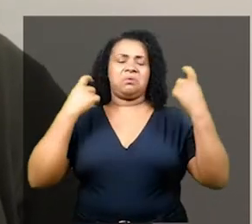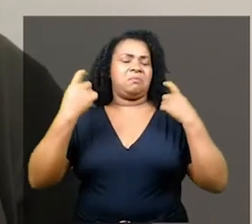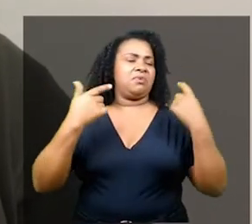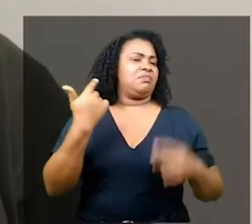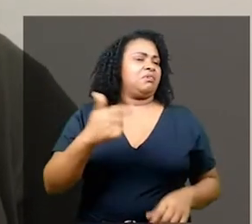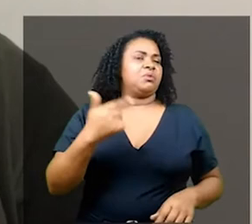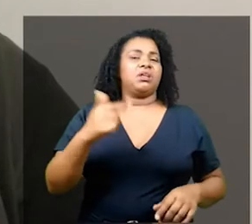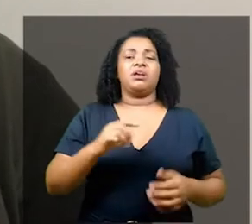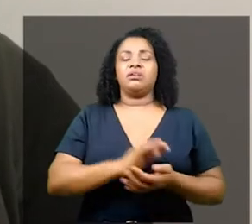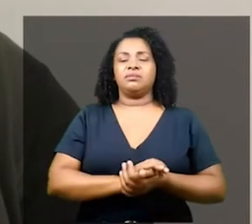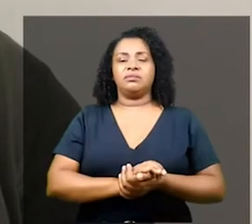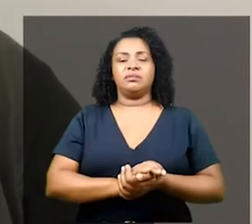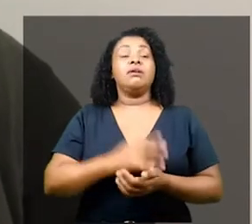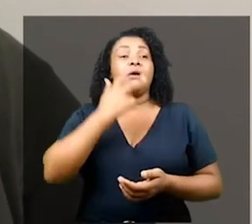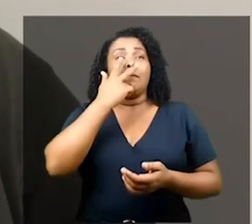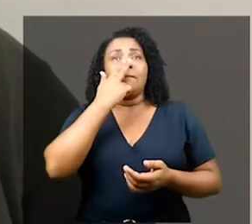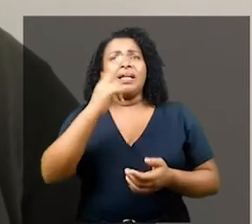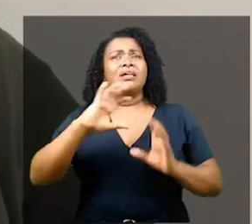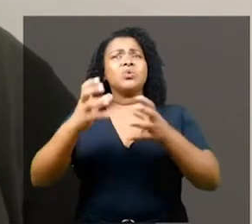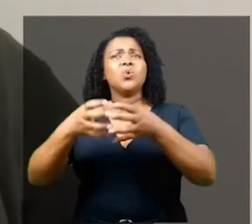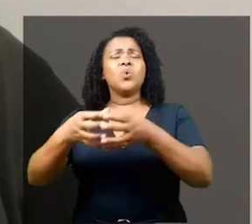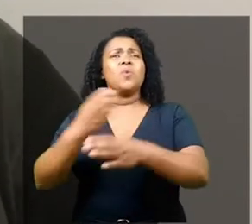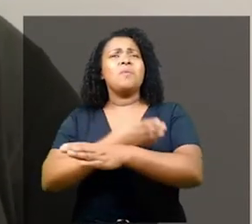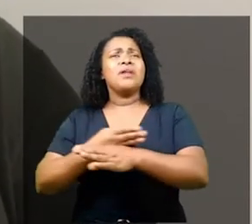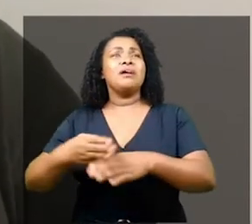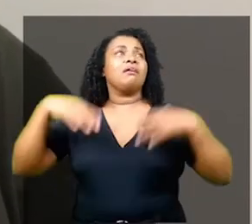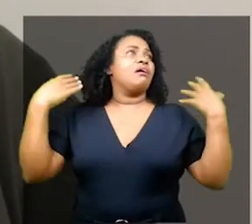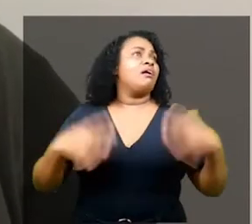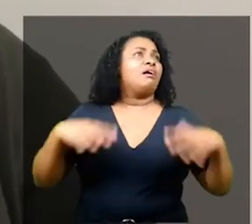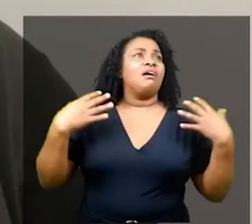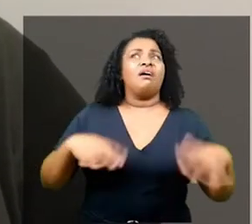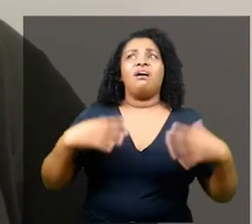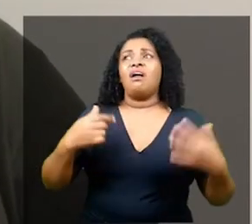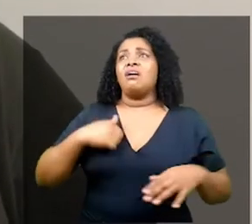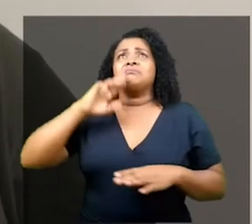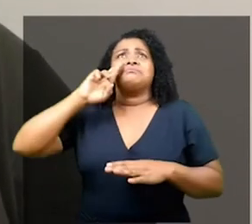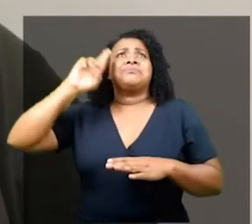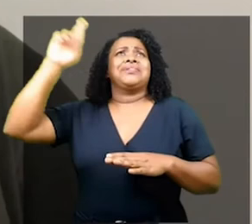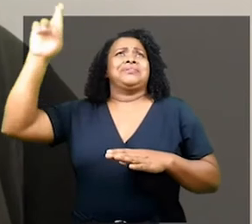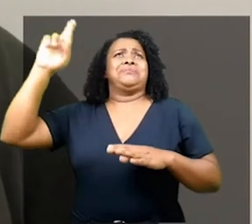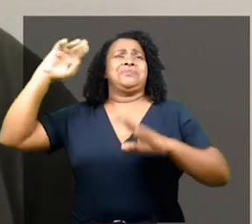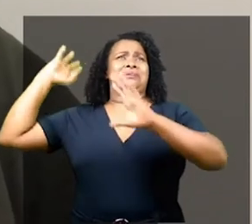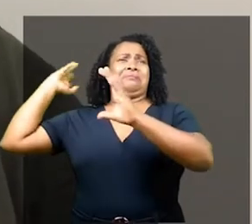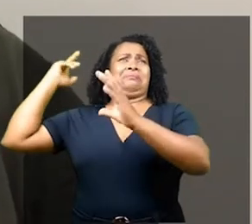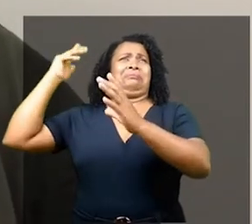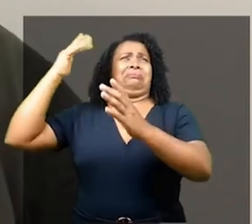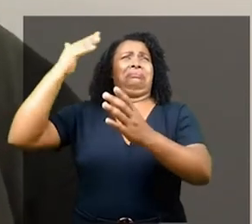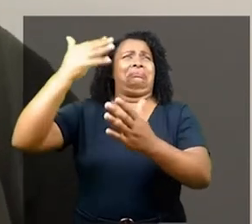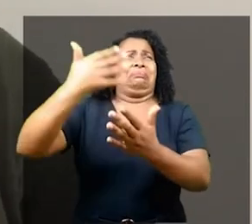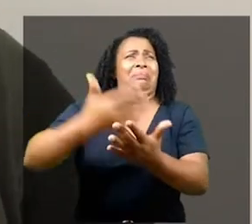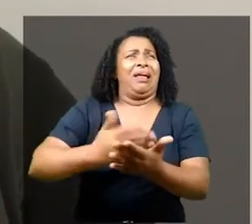violência e extermínio no mundo ou uma renovação de toda responsabilidade histórica